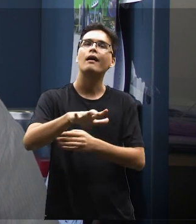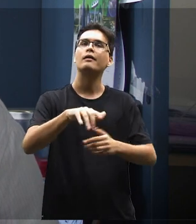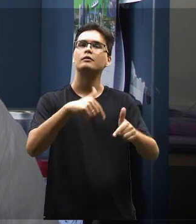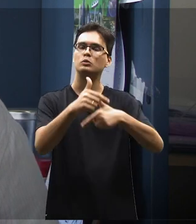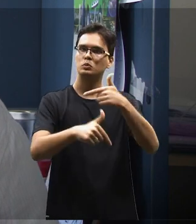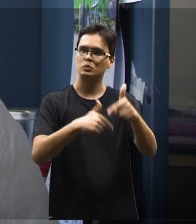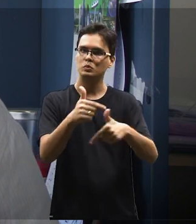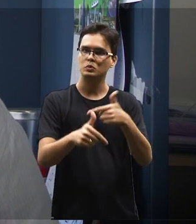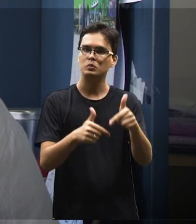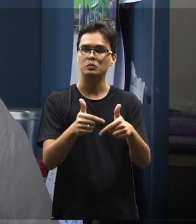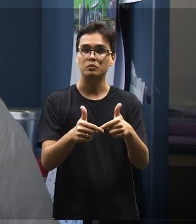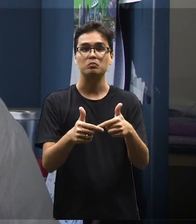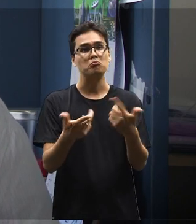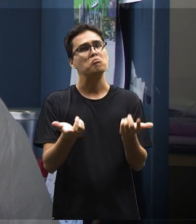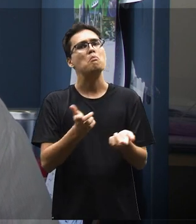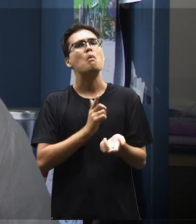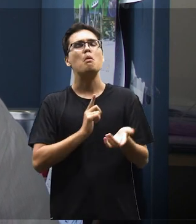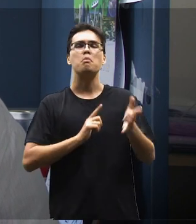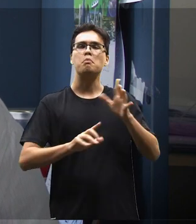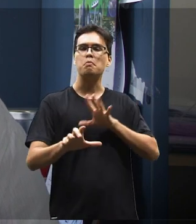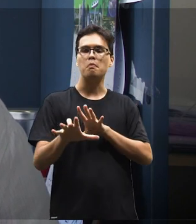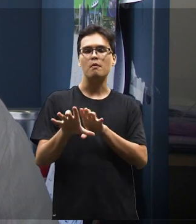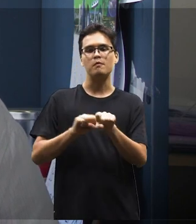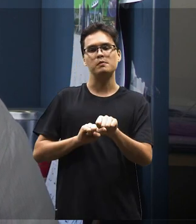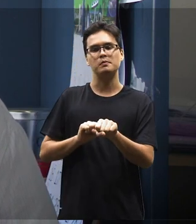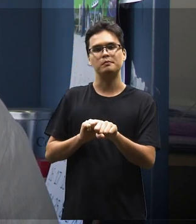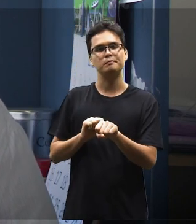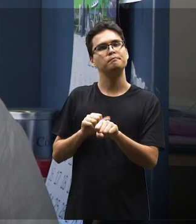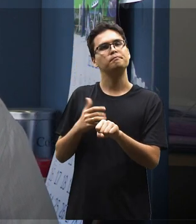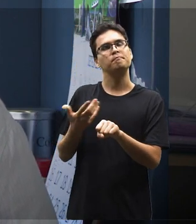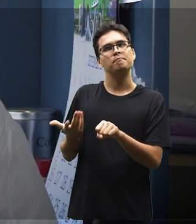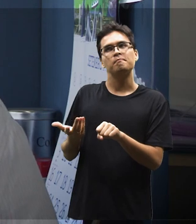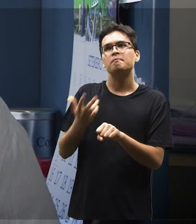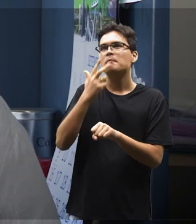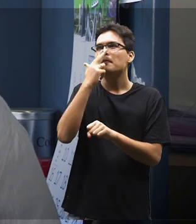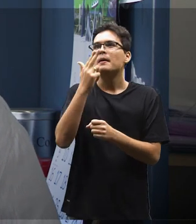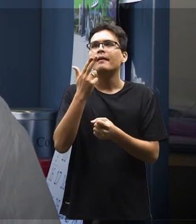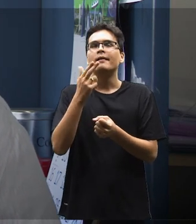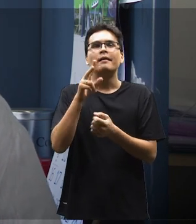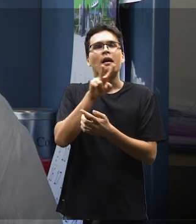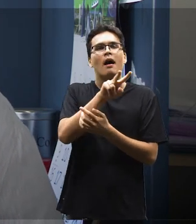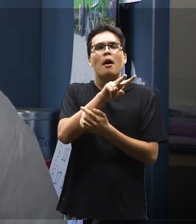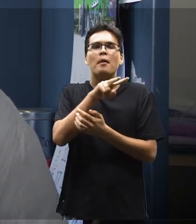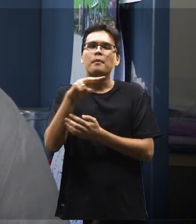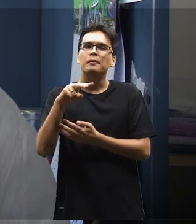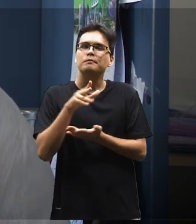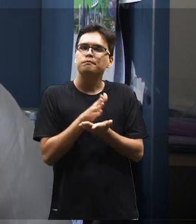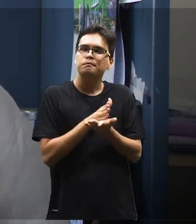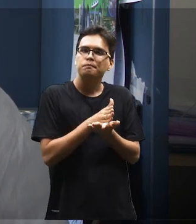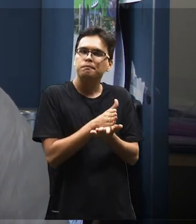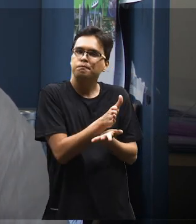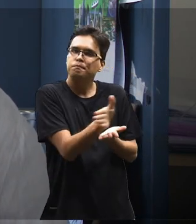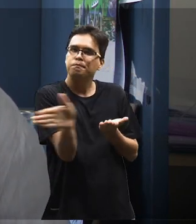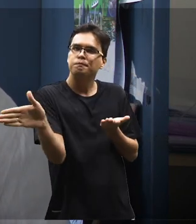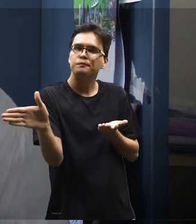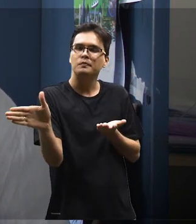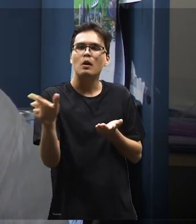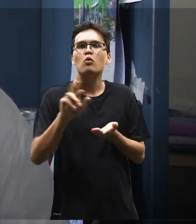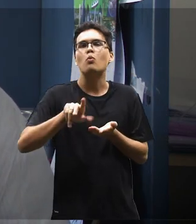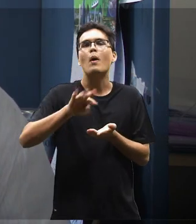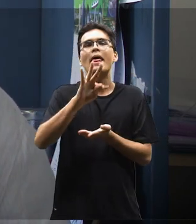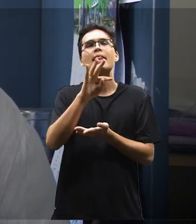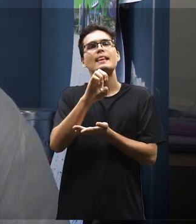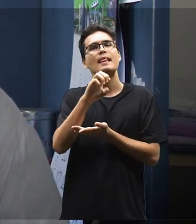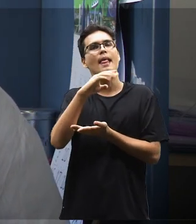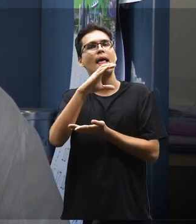campos de atuação. Então, ele tem uma formação, vamos dizer assim, que foge de uma perspectiva de uma formação estritamente